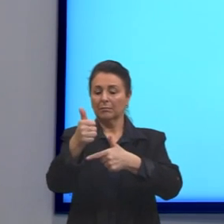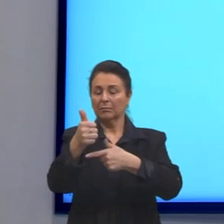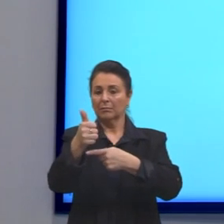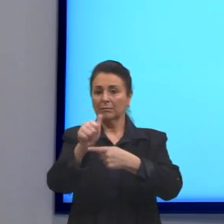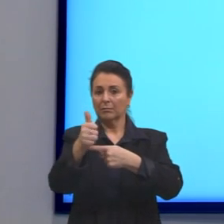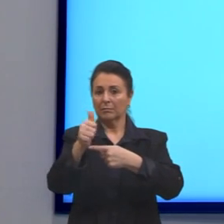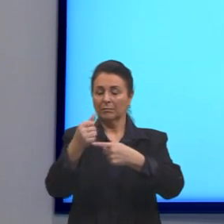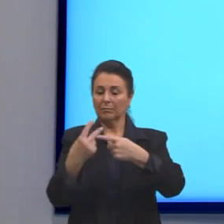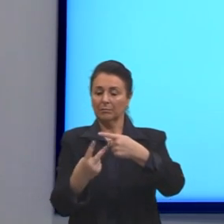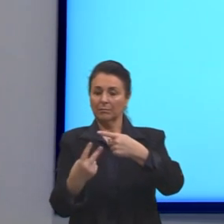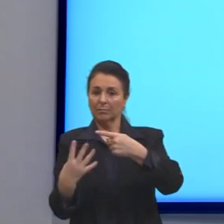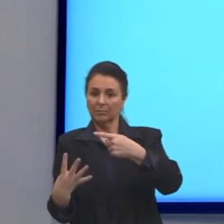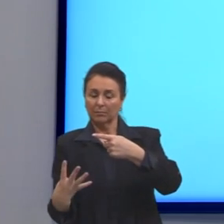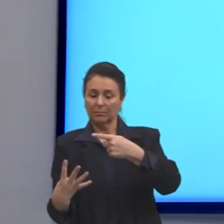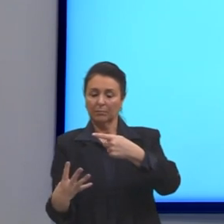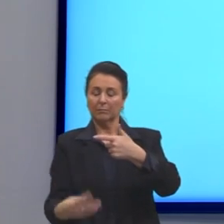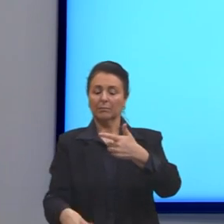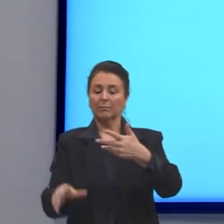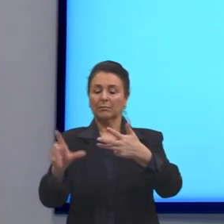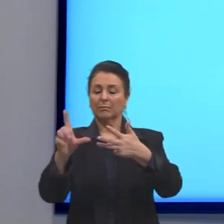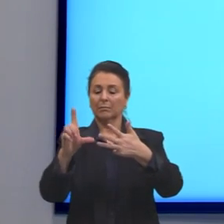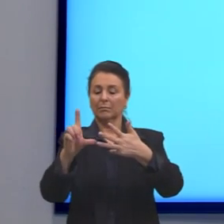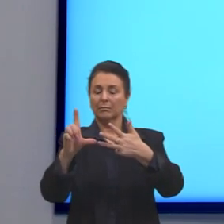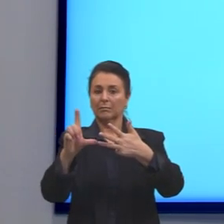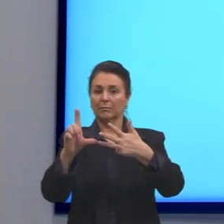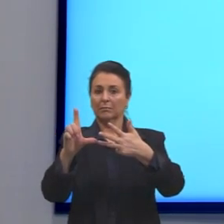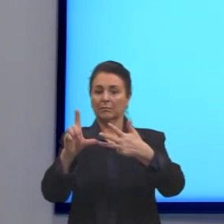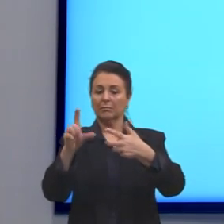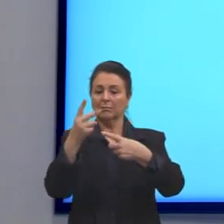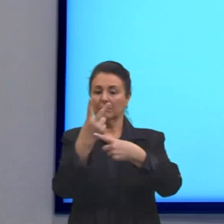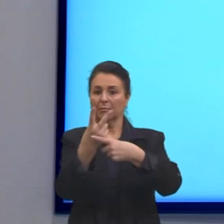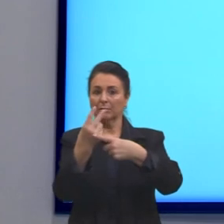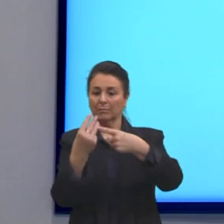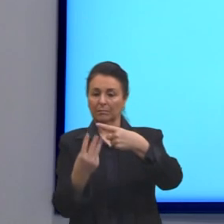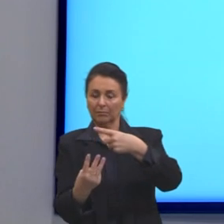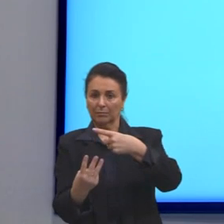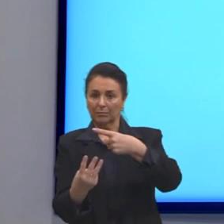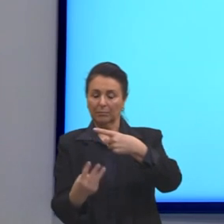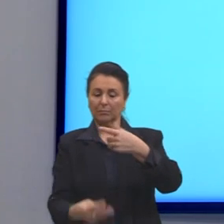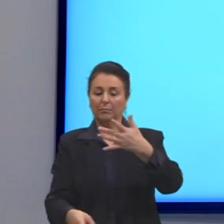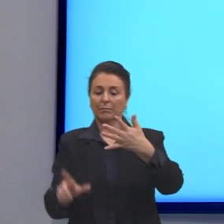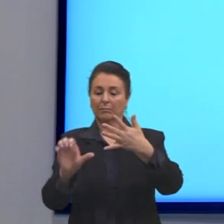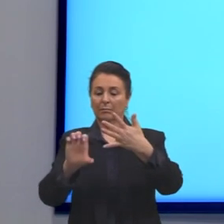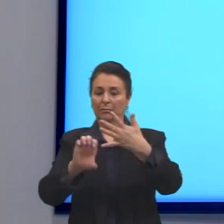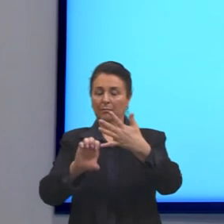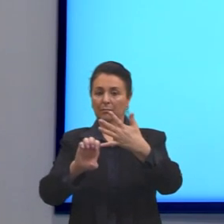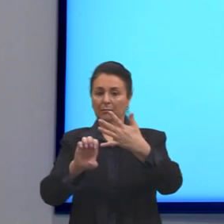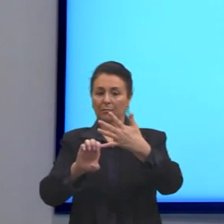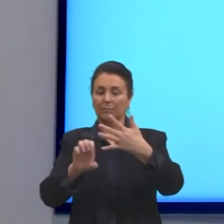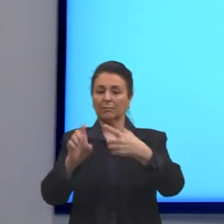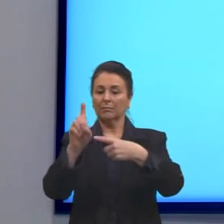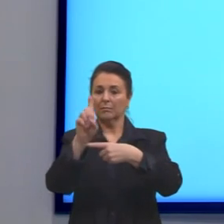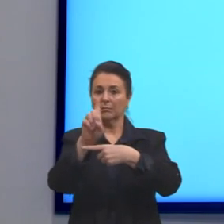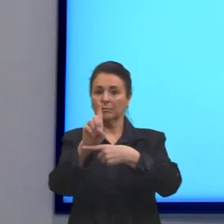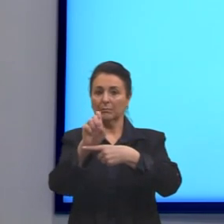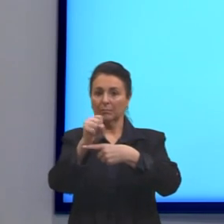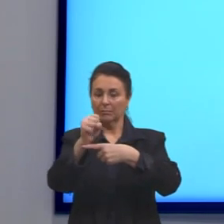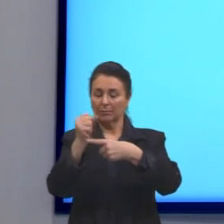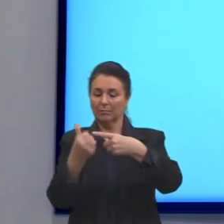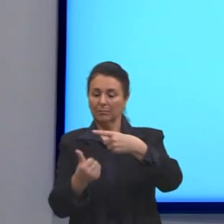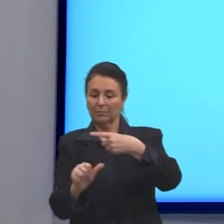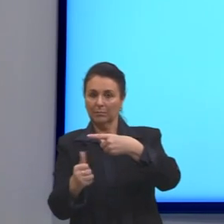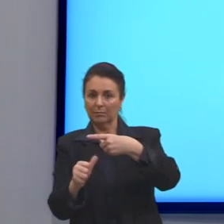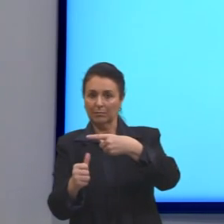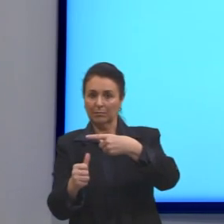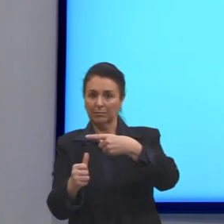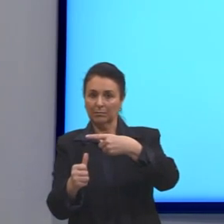e quatro avos, alternativa D, 2 terços e alternativa E, 8 onze avos.